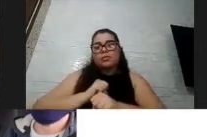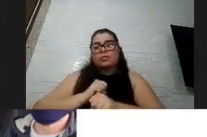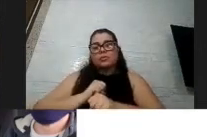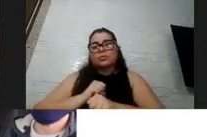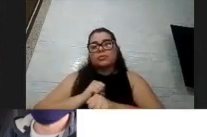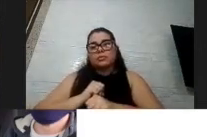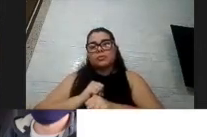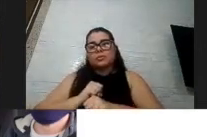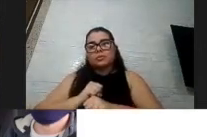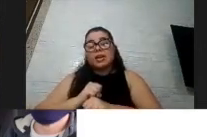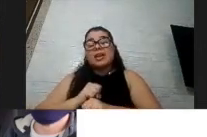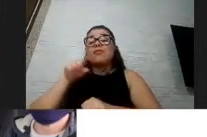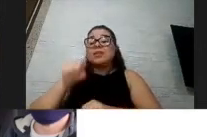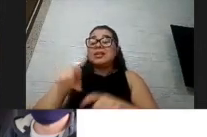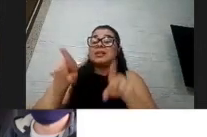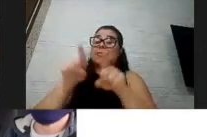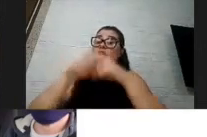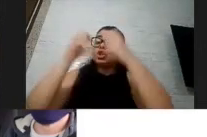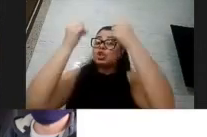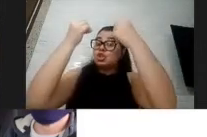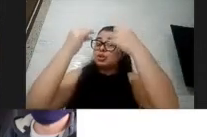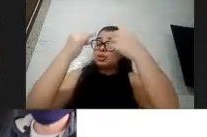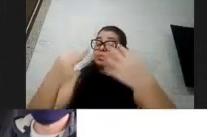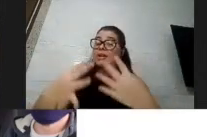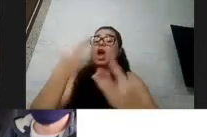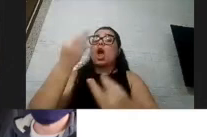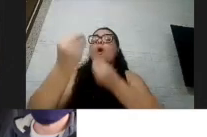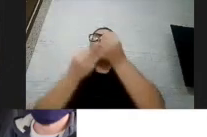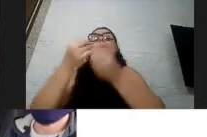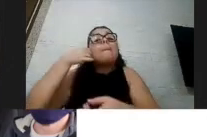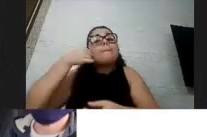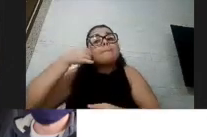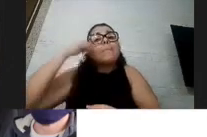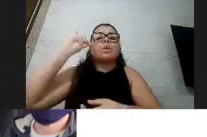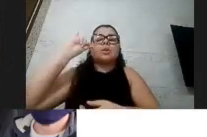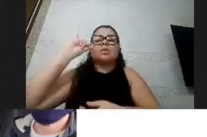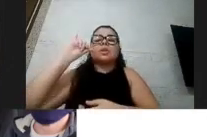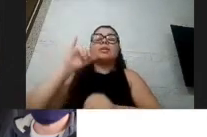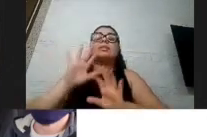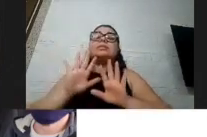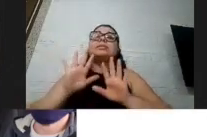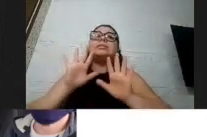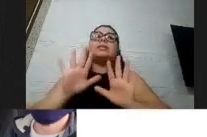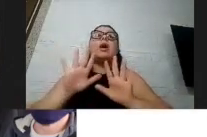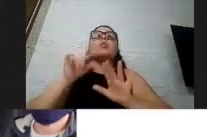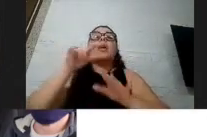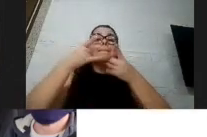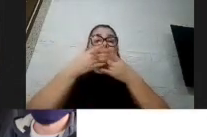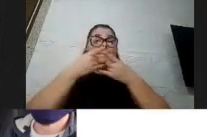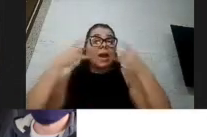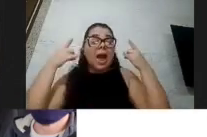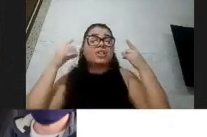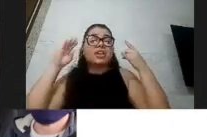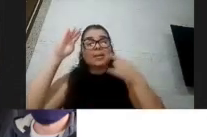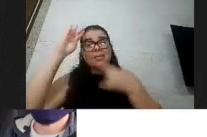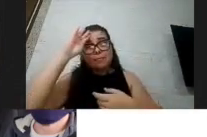a gente faz para se proteger desse vírus. Então, em relação às máscaras, é importante que a pessoa entenda a